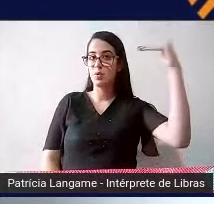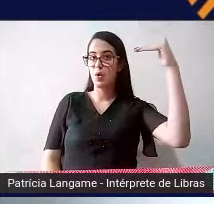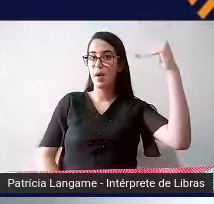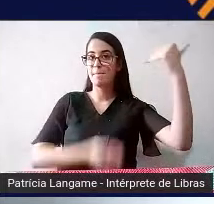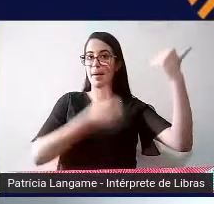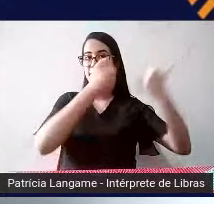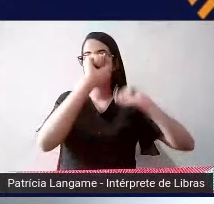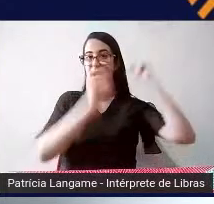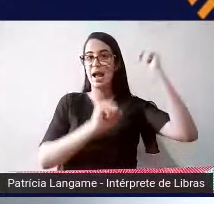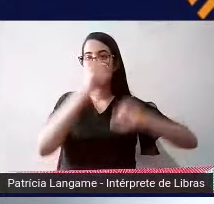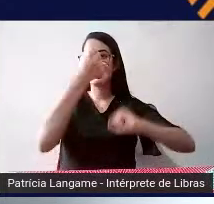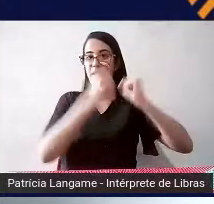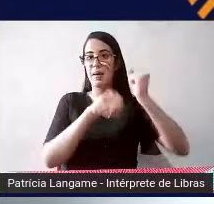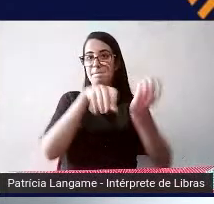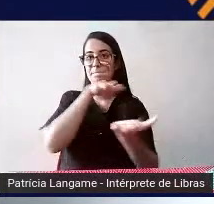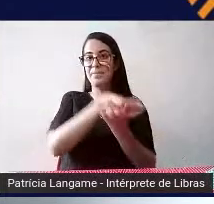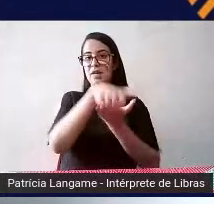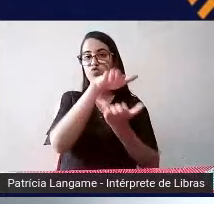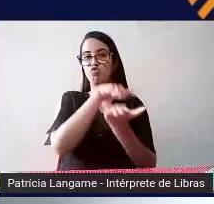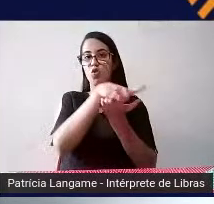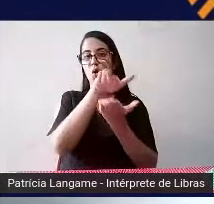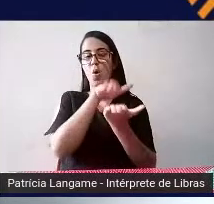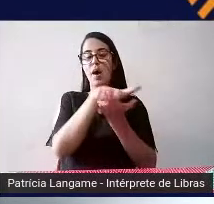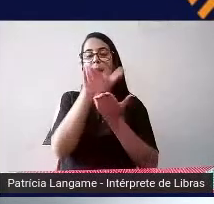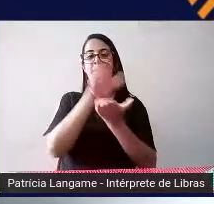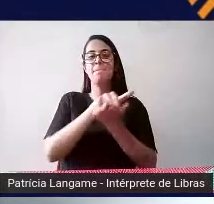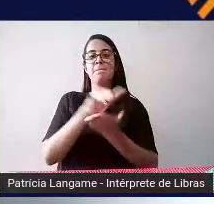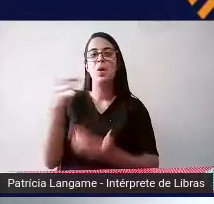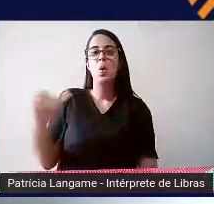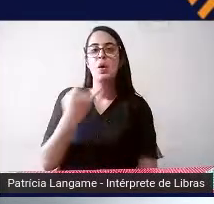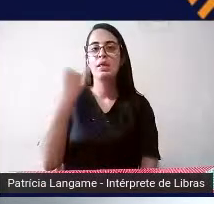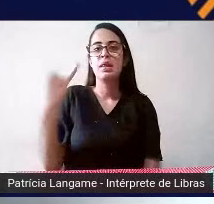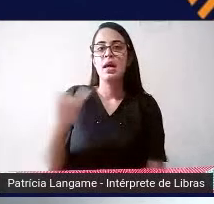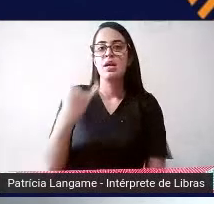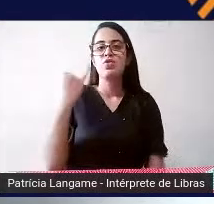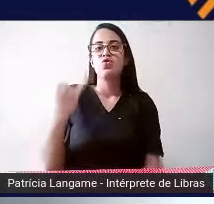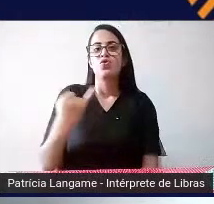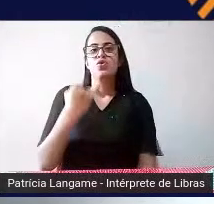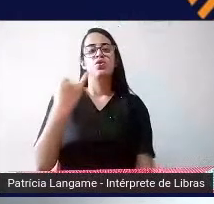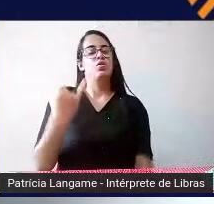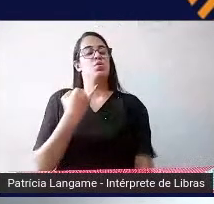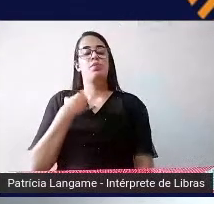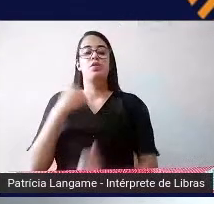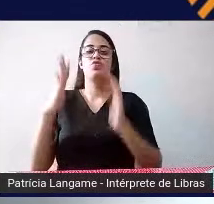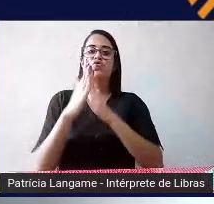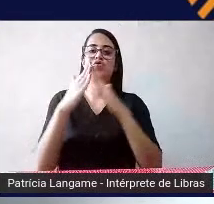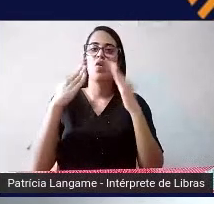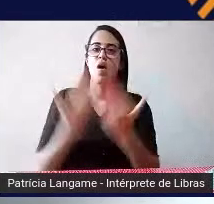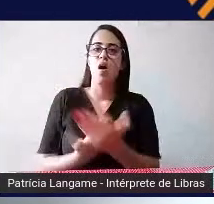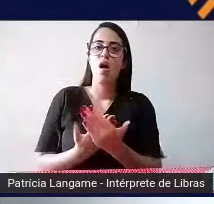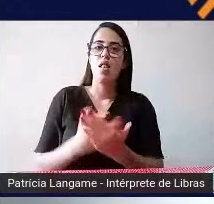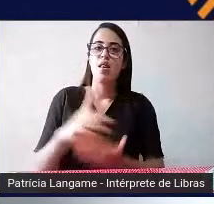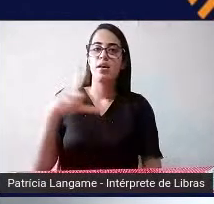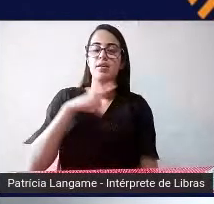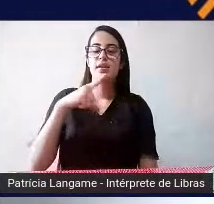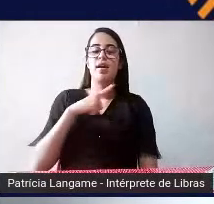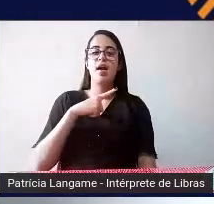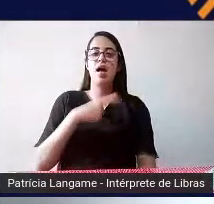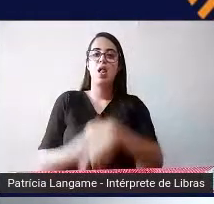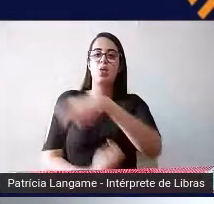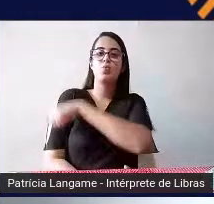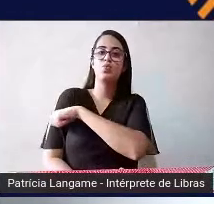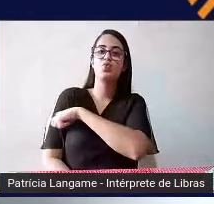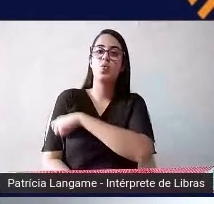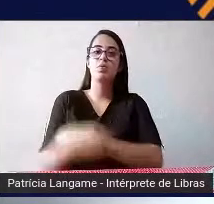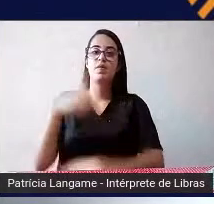impressora Braille é importante essencial numa escola que tem alunos com deficiência visual no meu ponto de